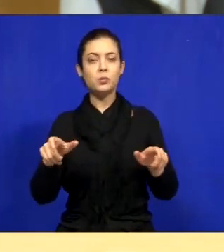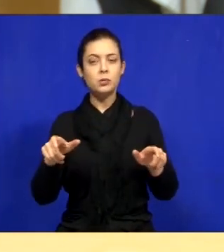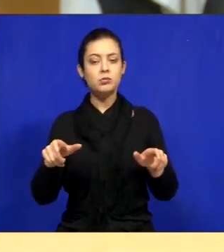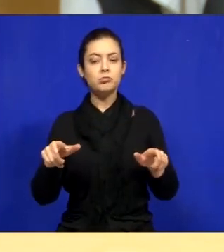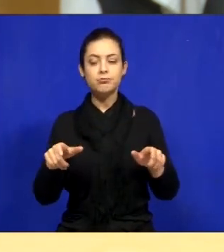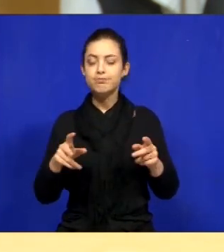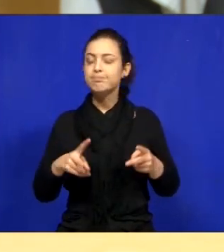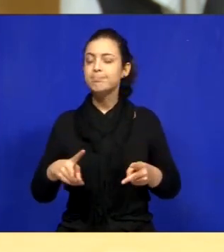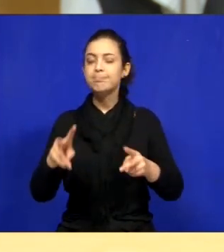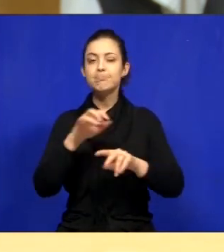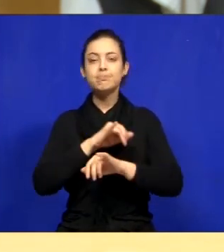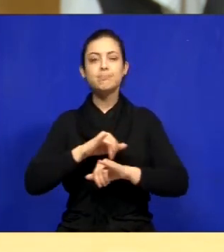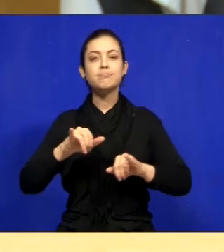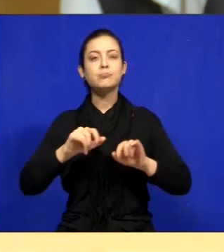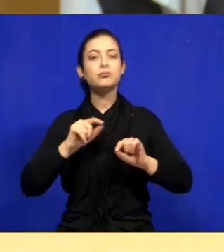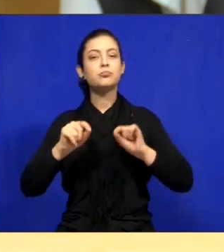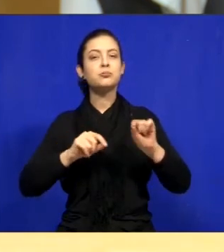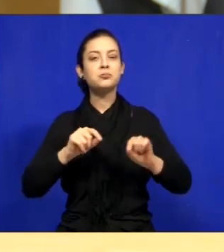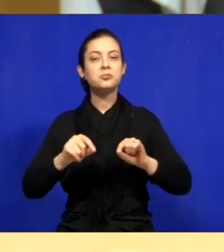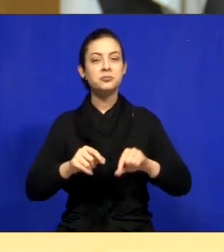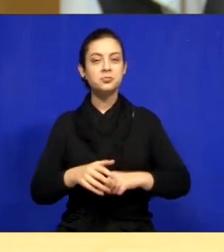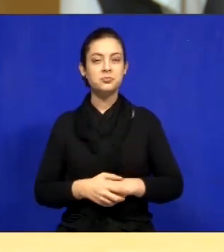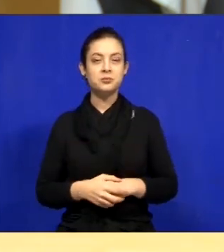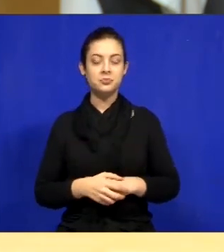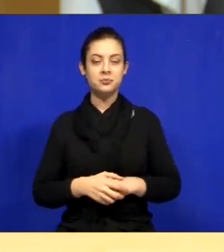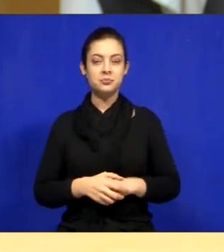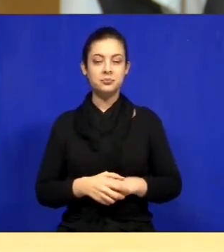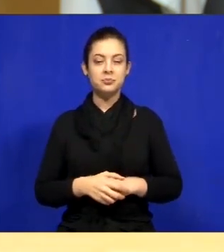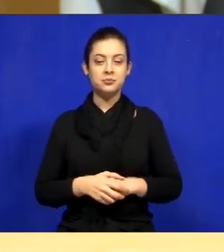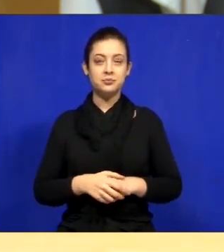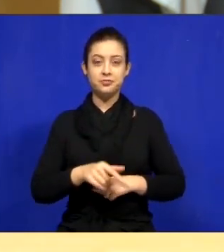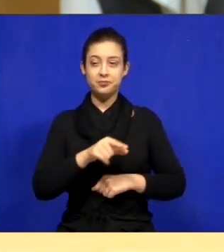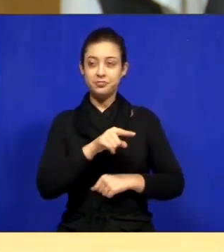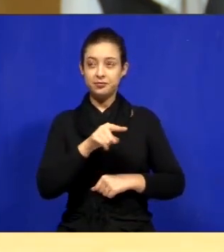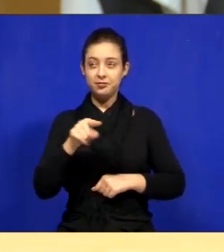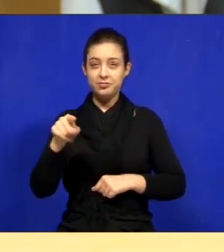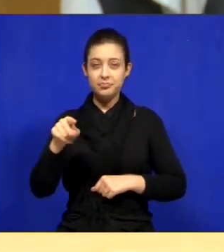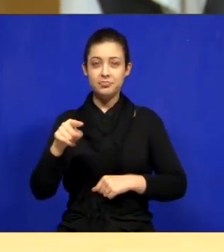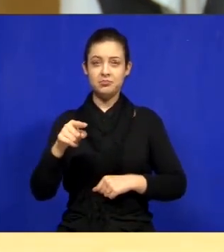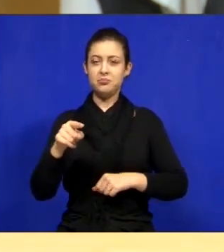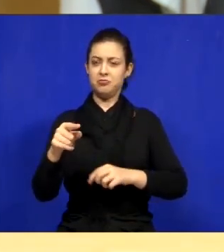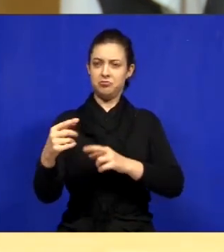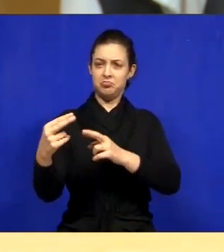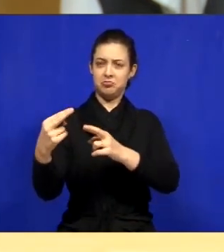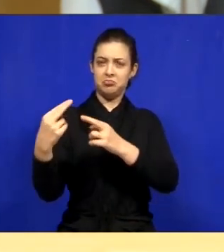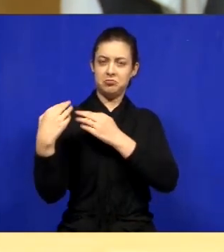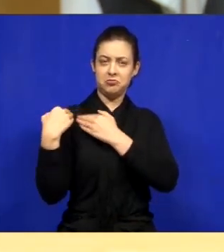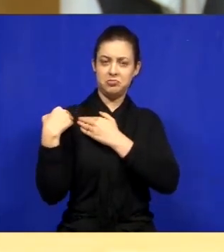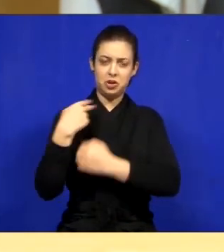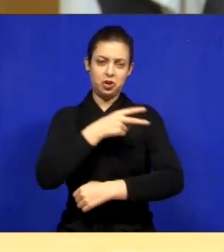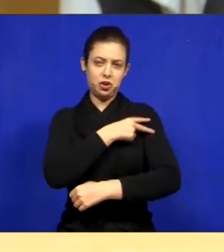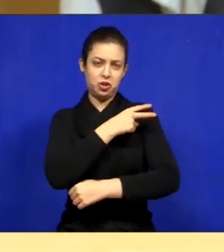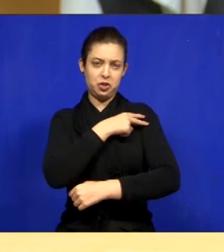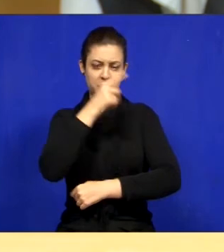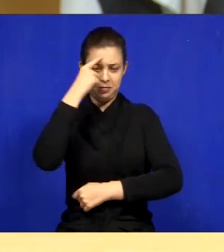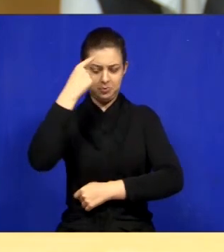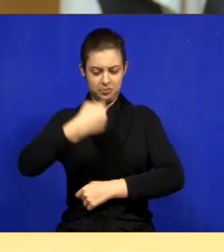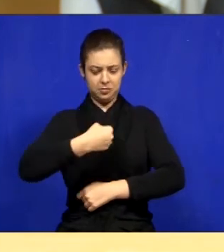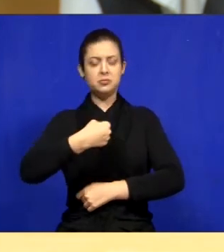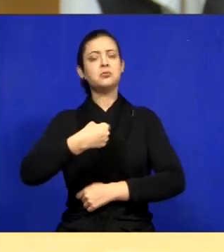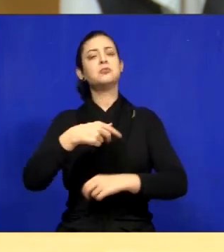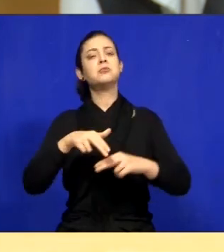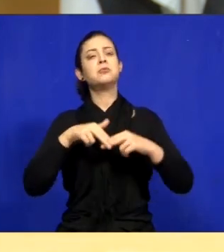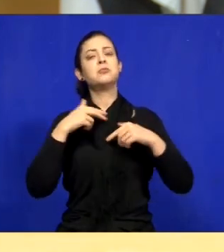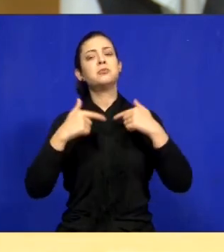eu sempre digo aqui nessa tribuna vocês são meu patrão e eu sou seus funcionários, por isso que eu